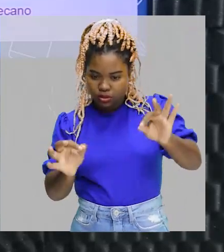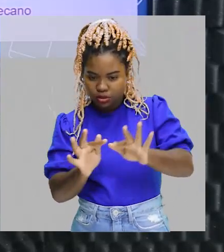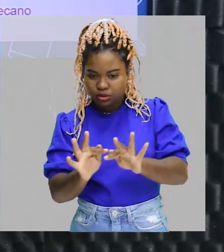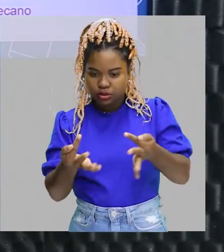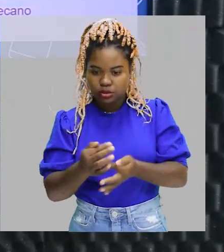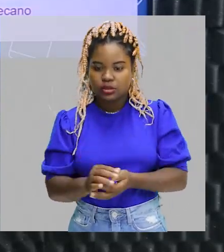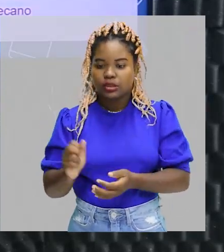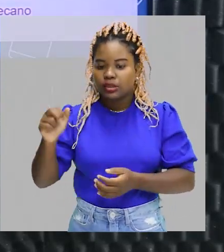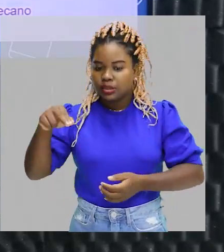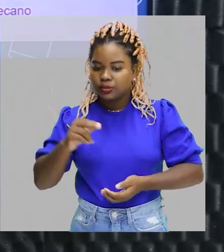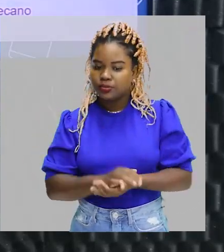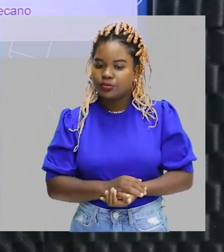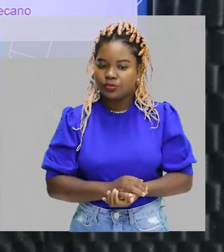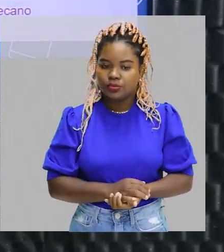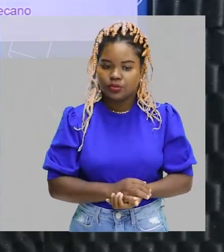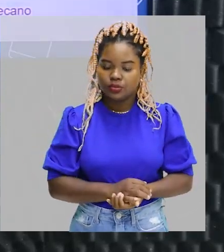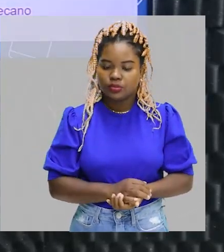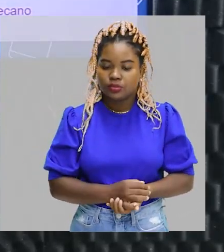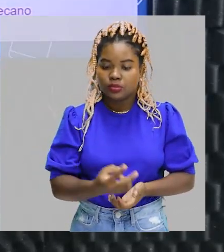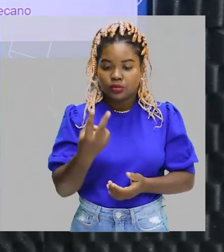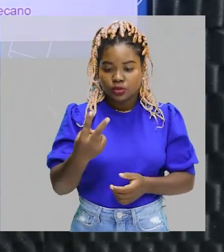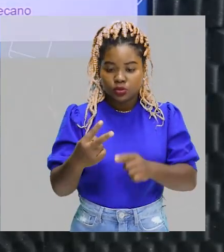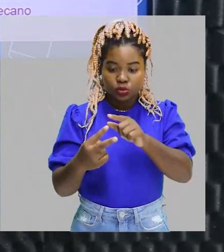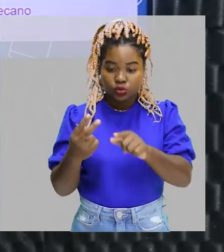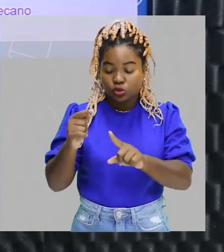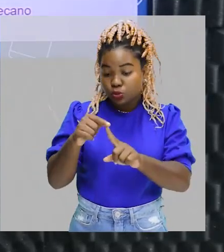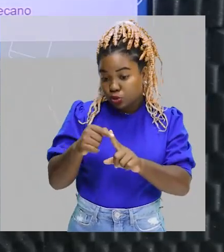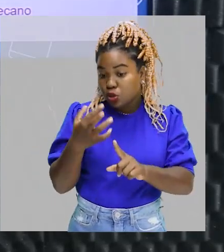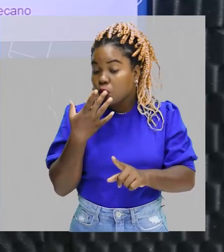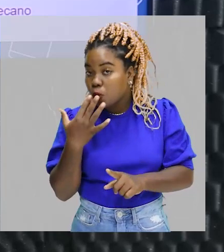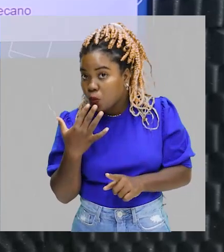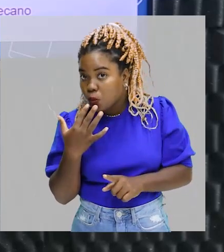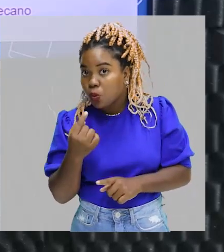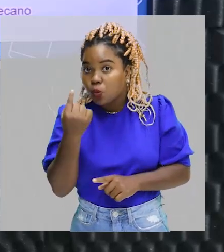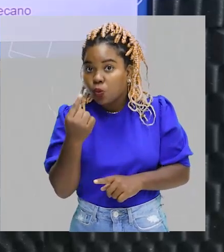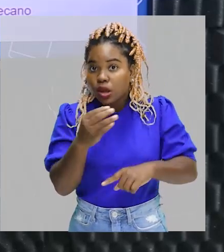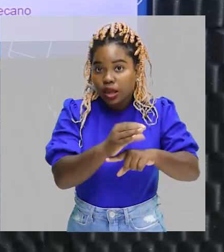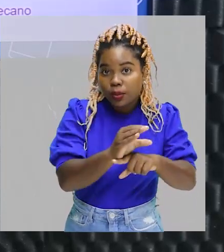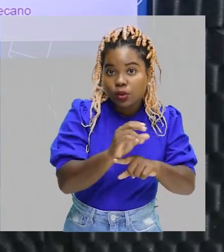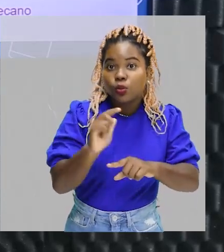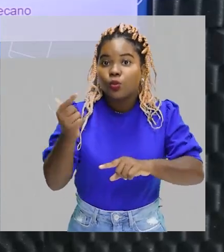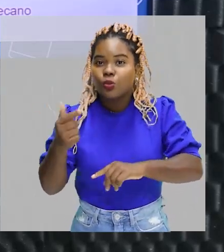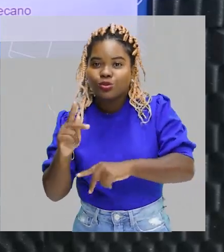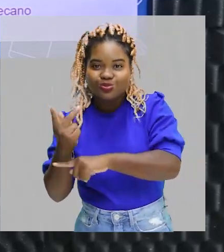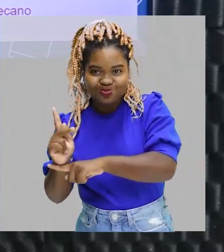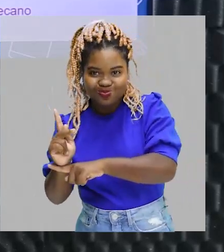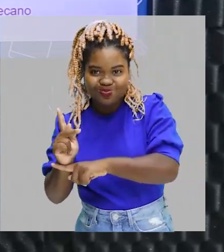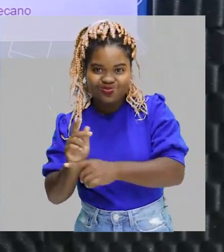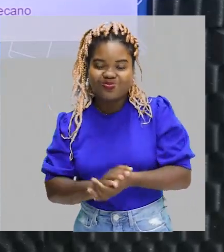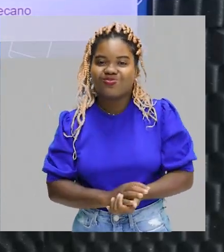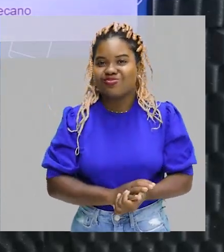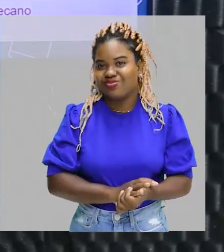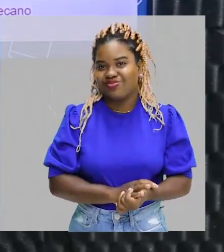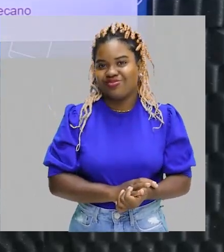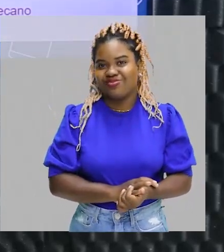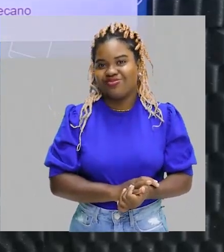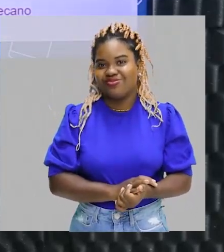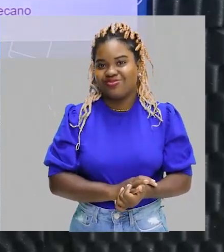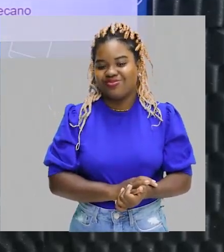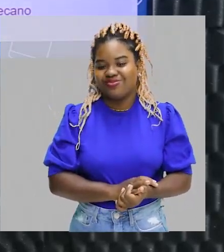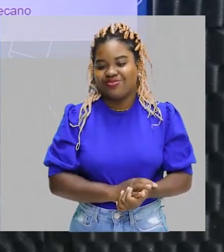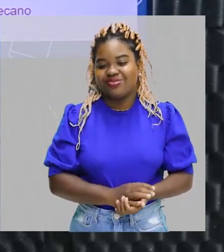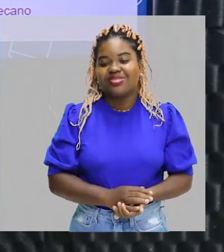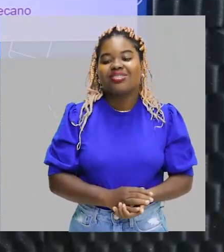E eu só tenho dois tipos de cor, certo? Quer dizer que um é carbono, o outro hidrogênio. Então, eu estou